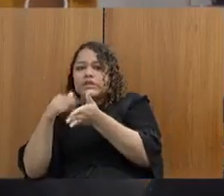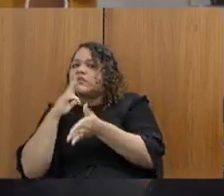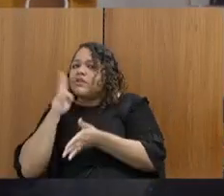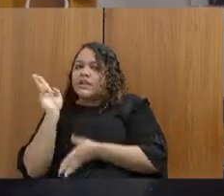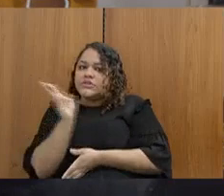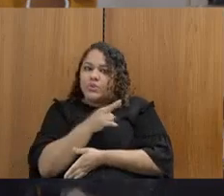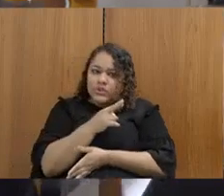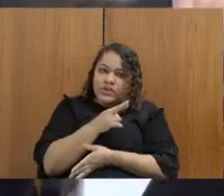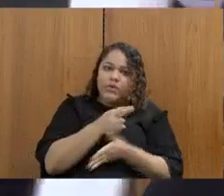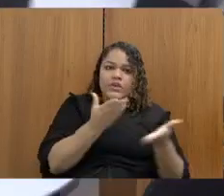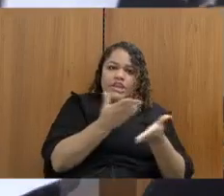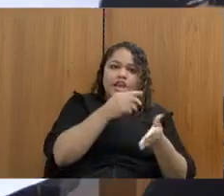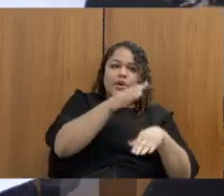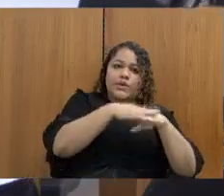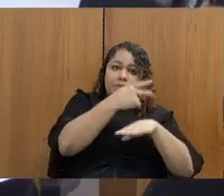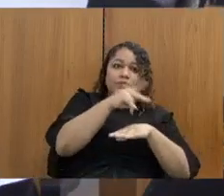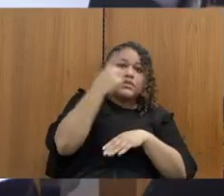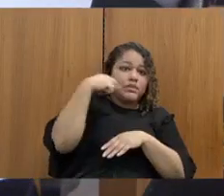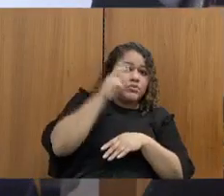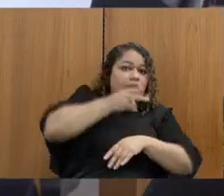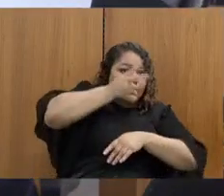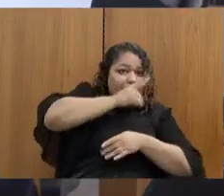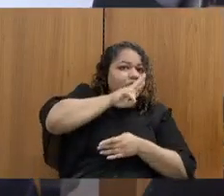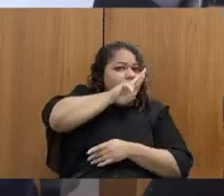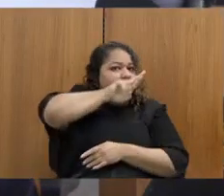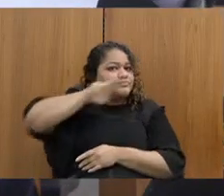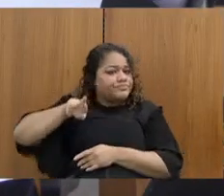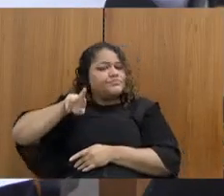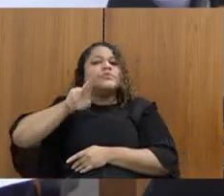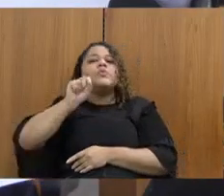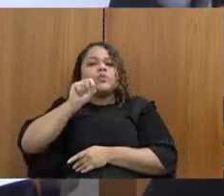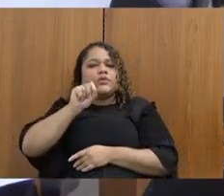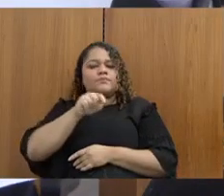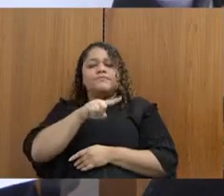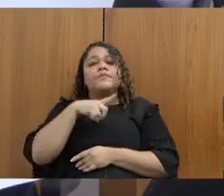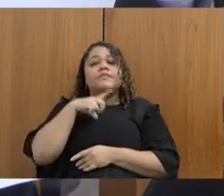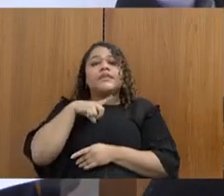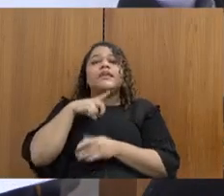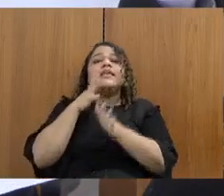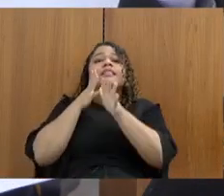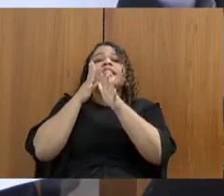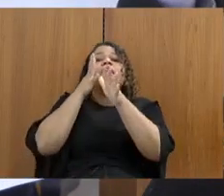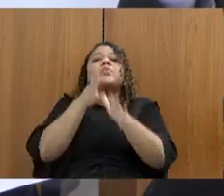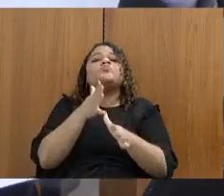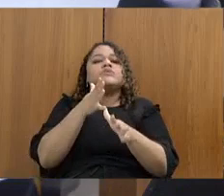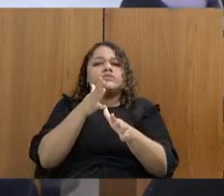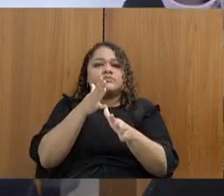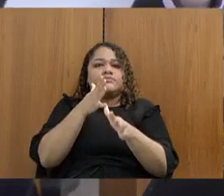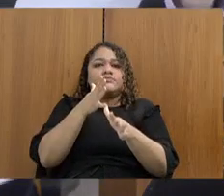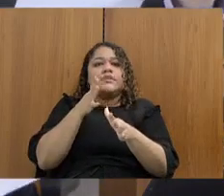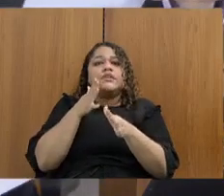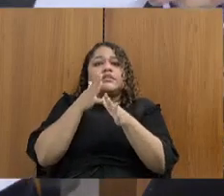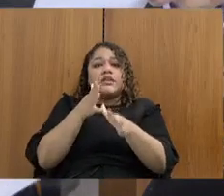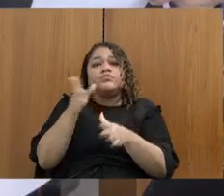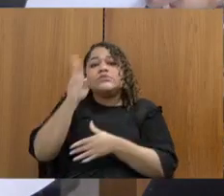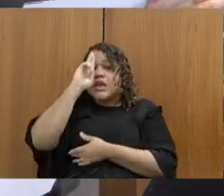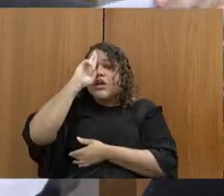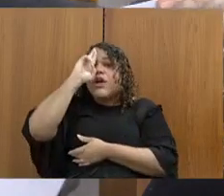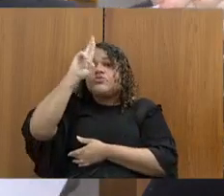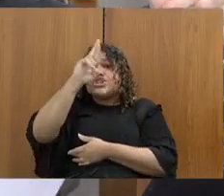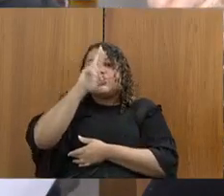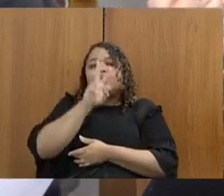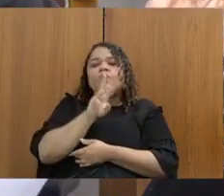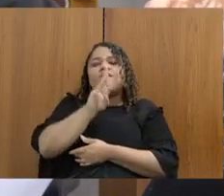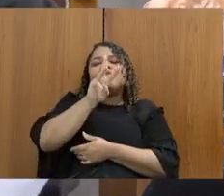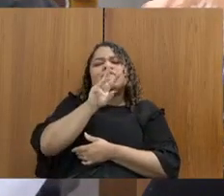estou com uma denúncia que chegou, secretário, denunciando o diretor Wagner, que tem colocado lá